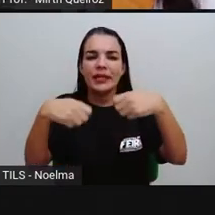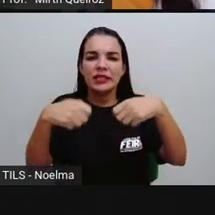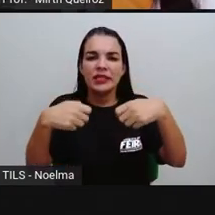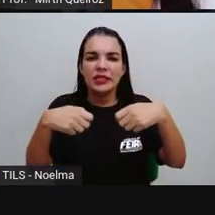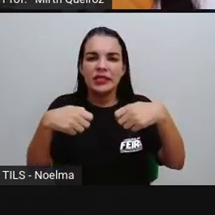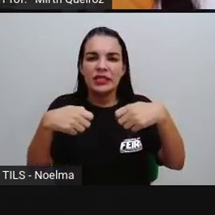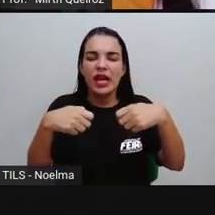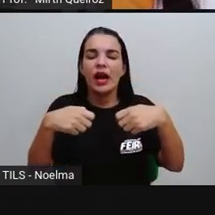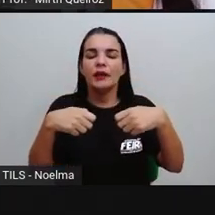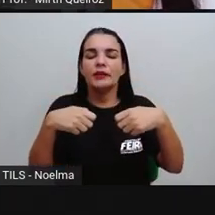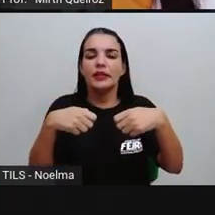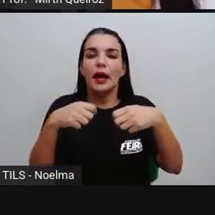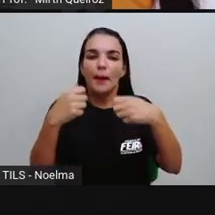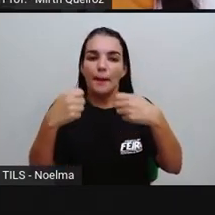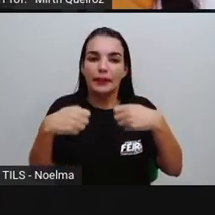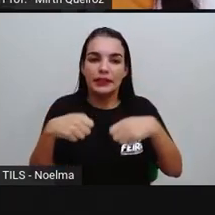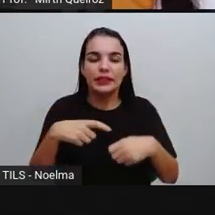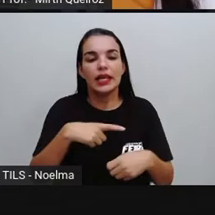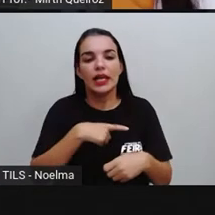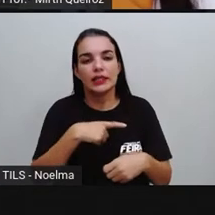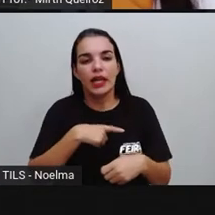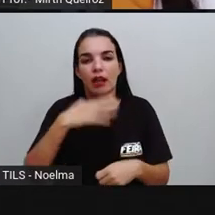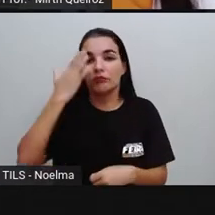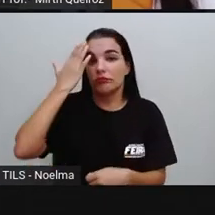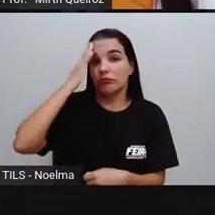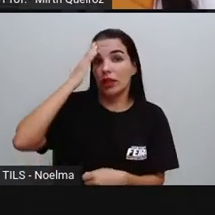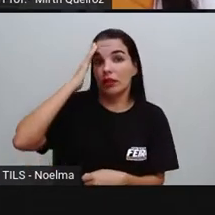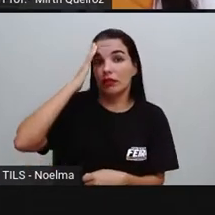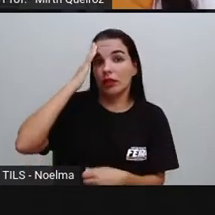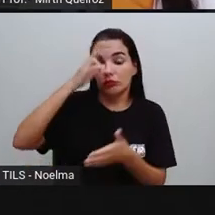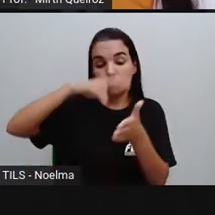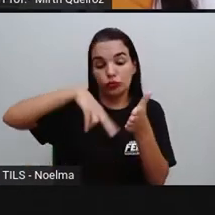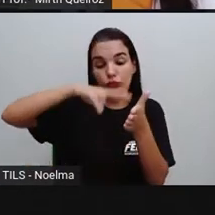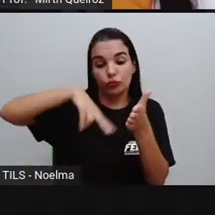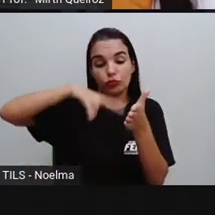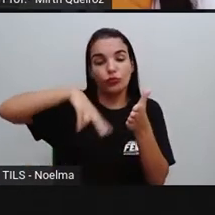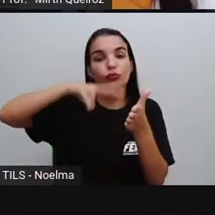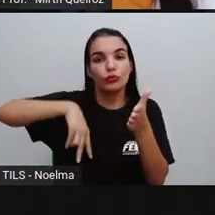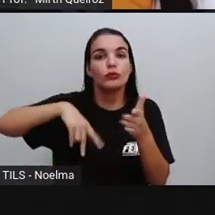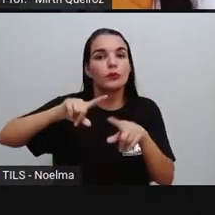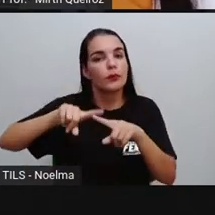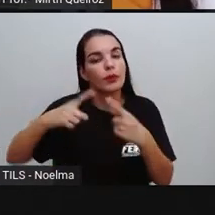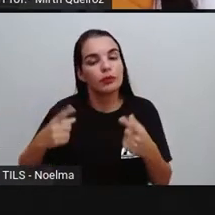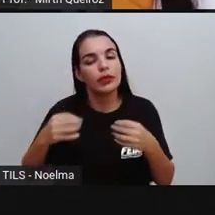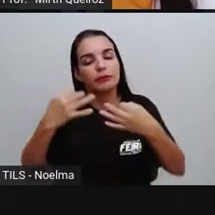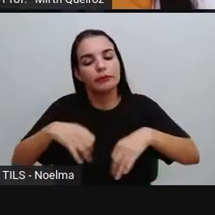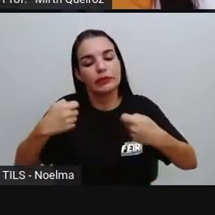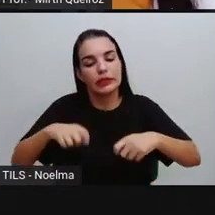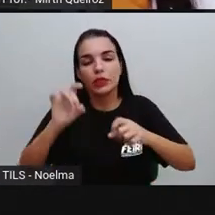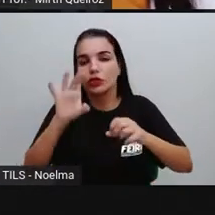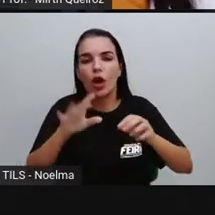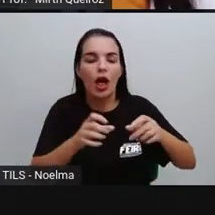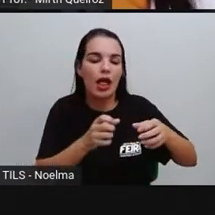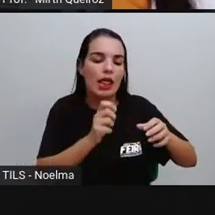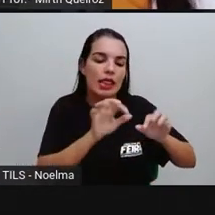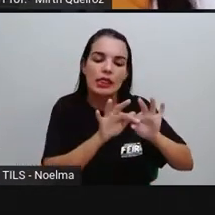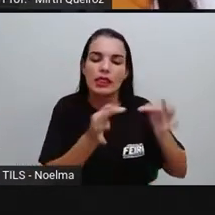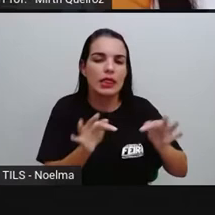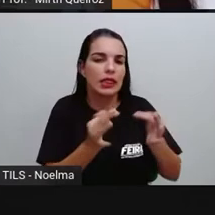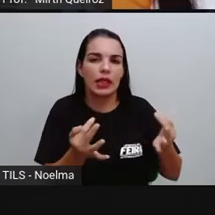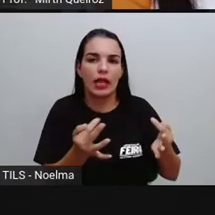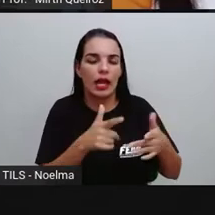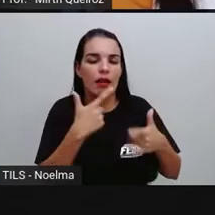Ou na revista, todo mundo deve entender. Por isso que se exige que essa linguagem, ela seja mais simples.